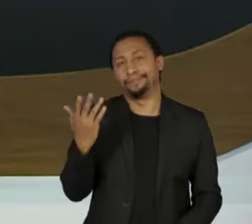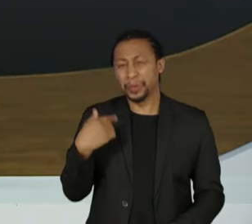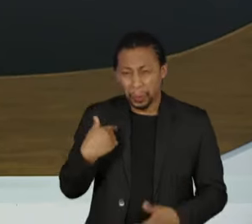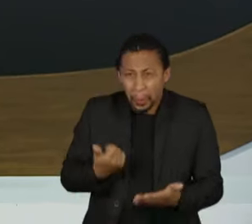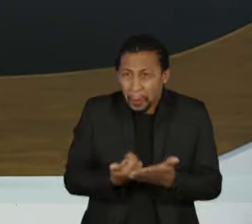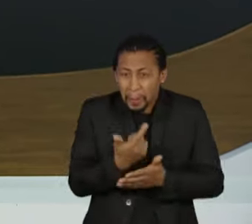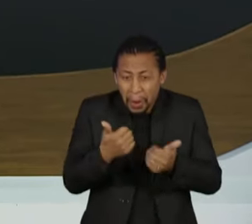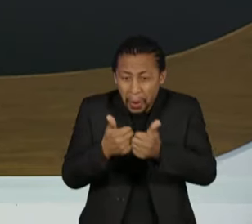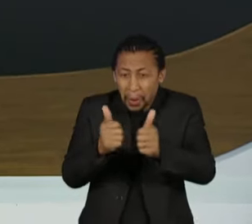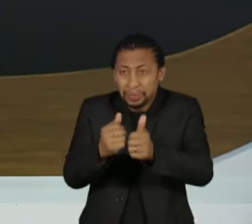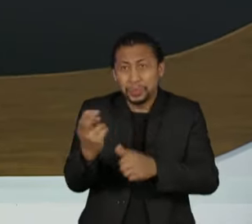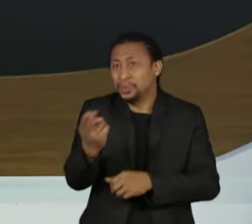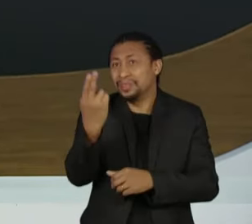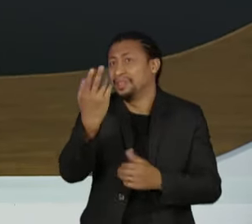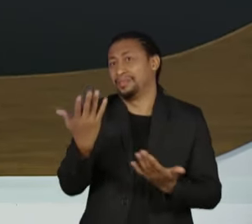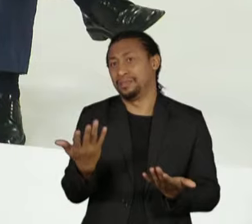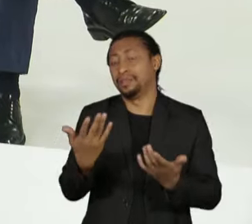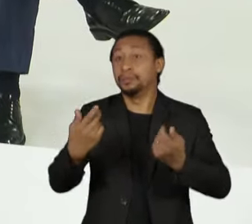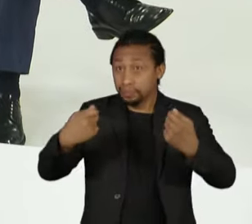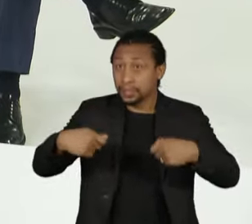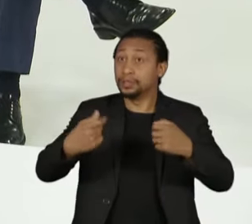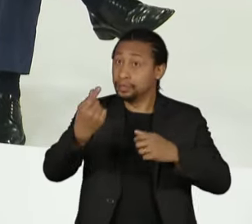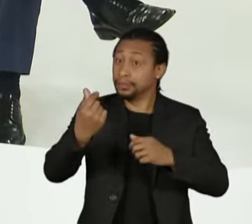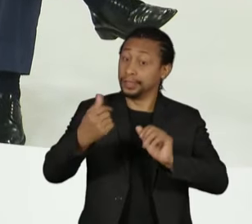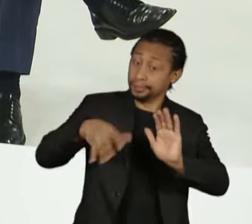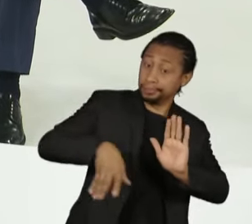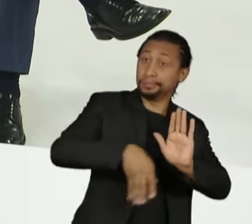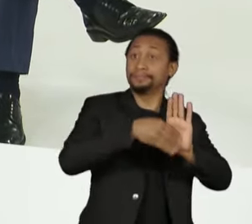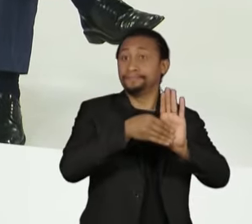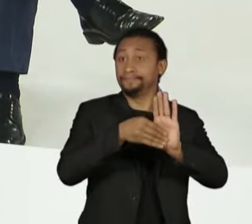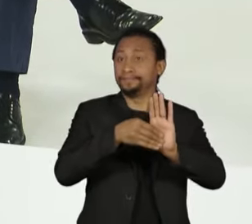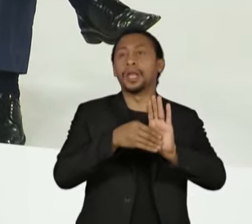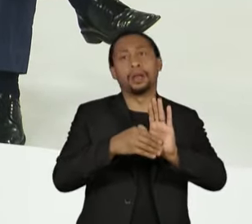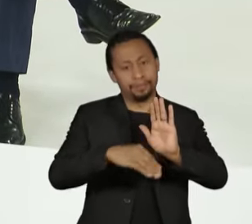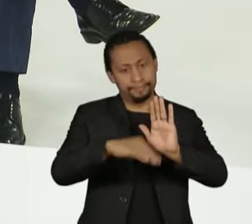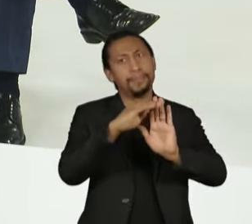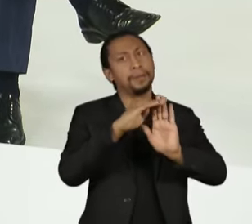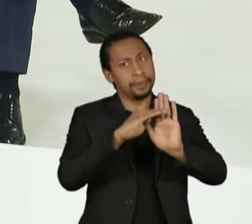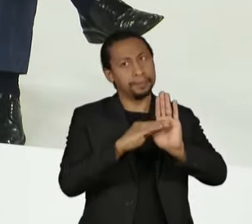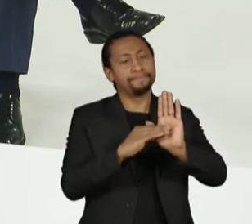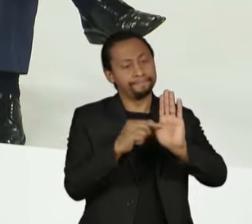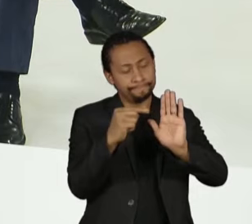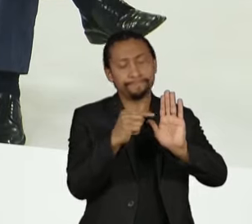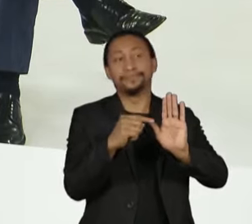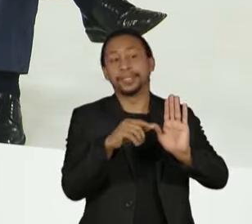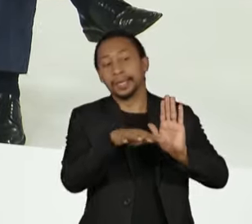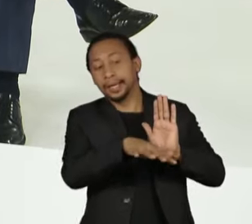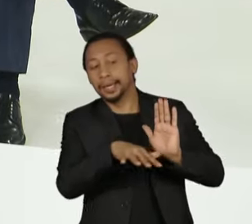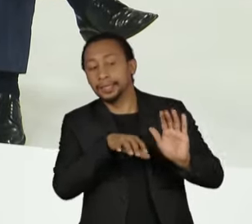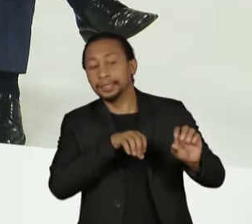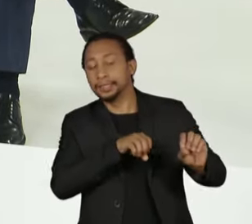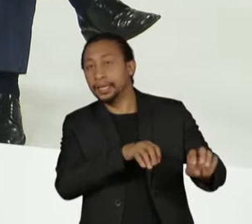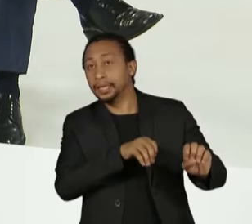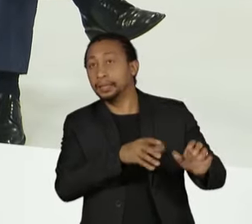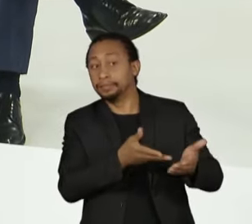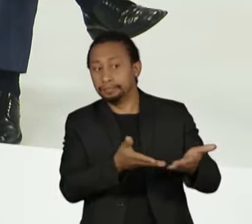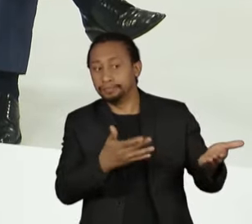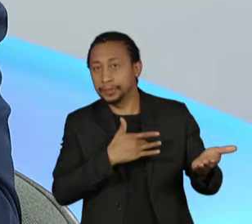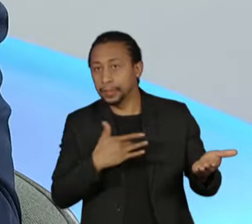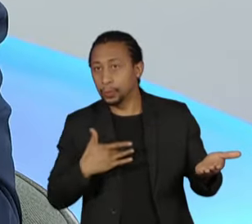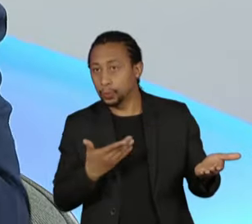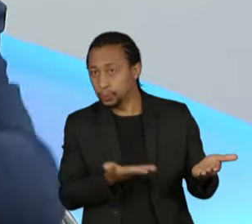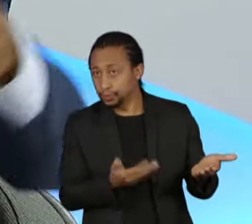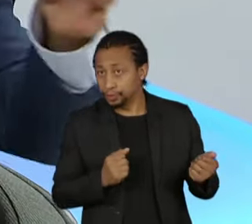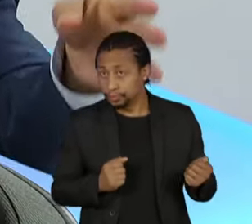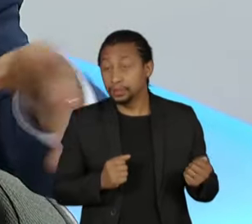valor como esse. Assim, são várias áreas. Há áreas da saúde, vacinas, a gente está vendo aí a volta